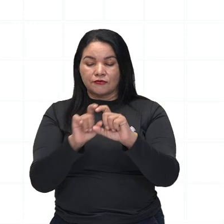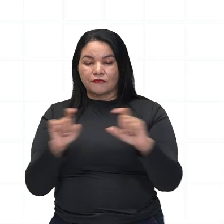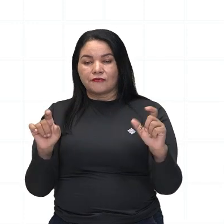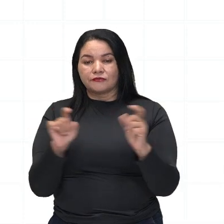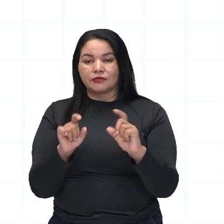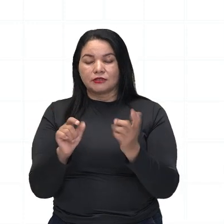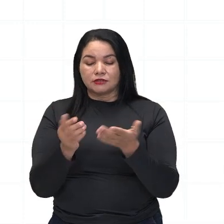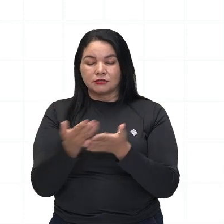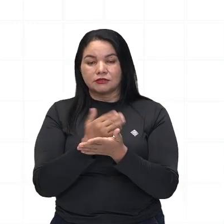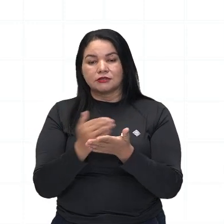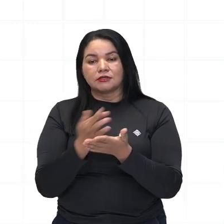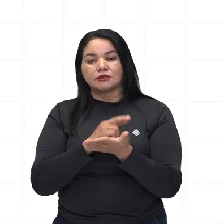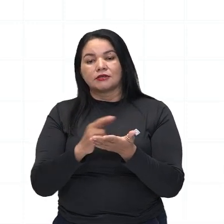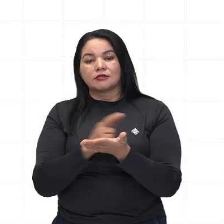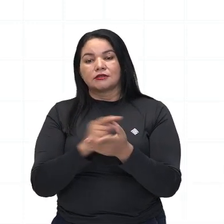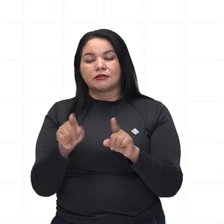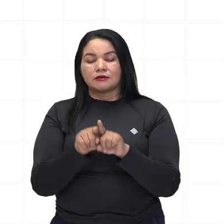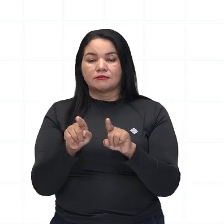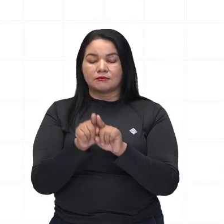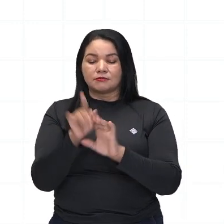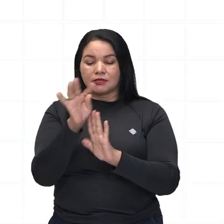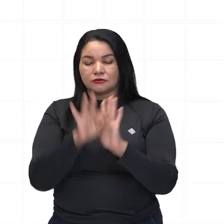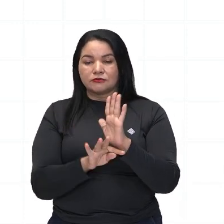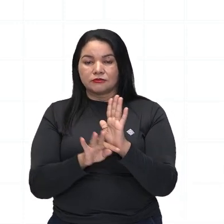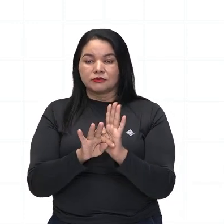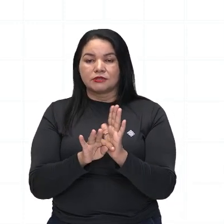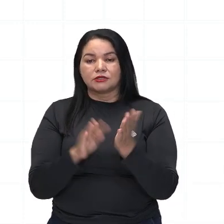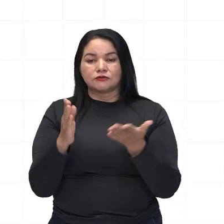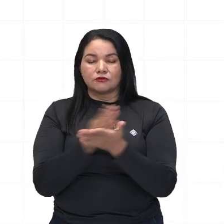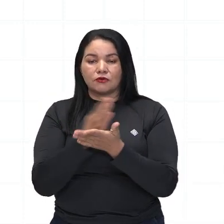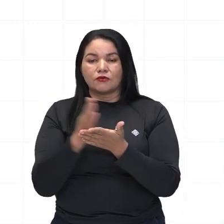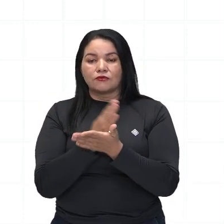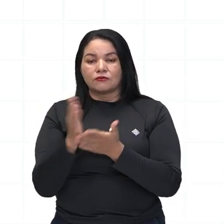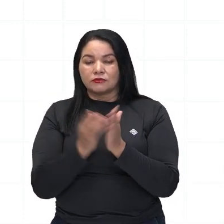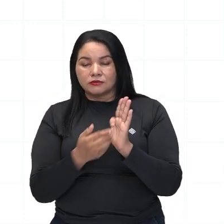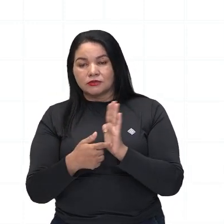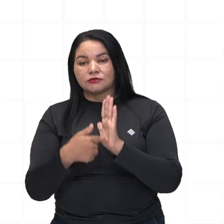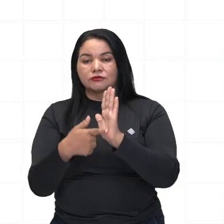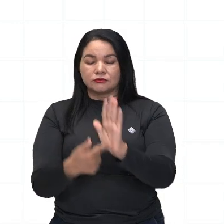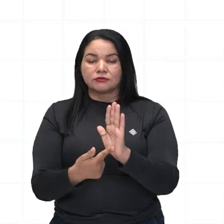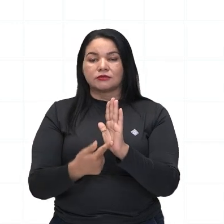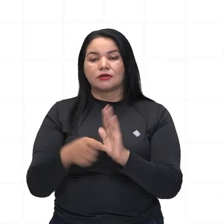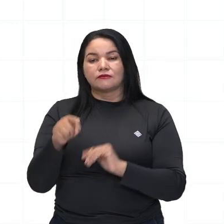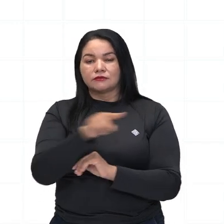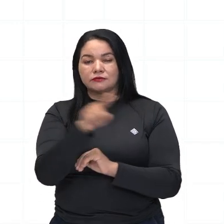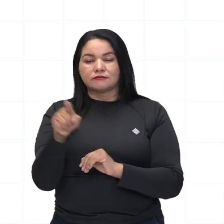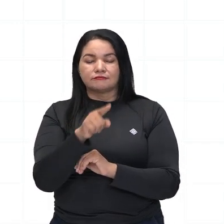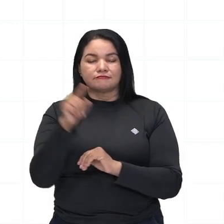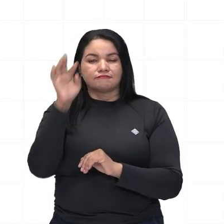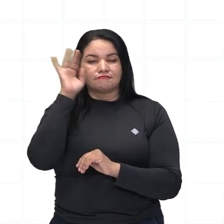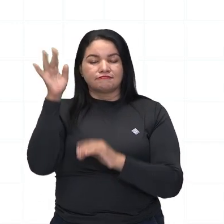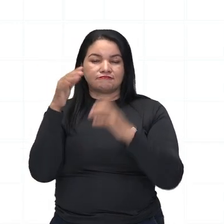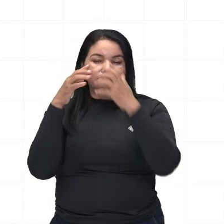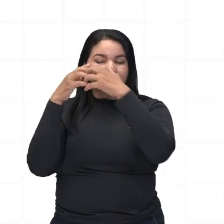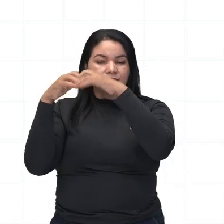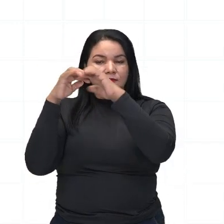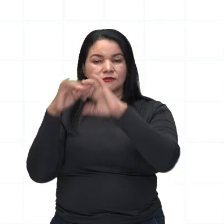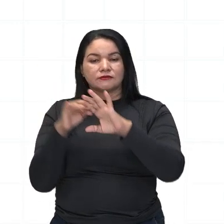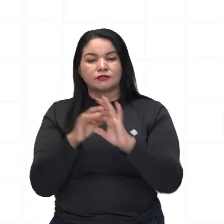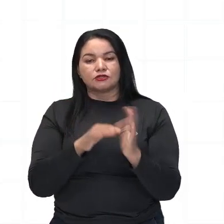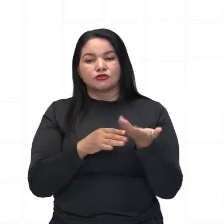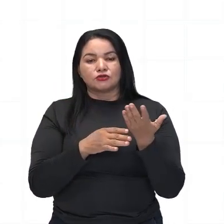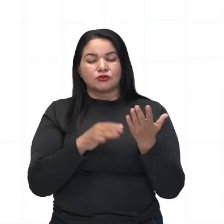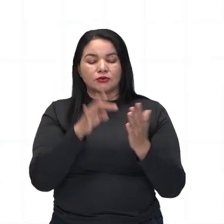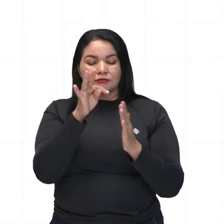e textos que irão embasar, ou seja, que vão te ajudar a pensar sobre o assunto. E, na